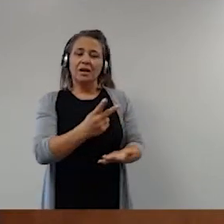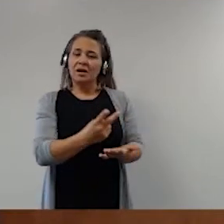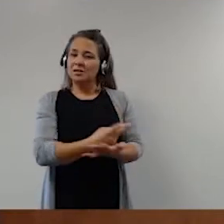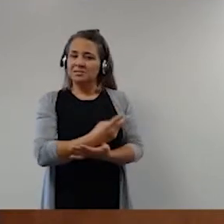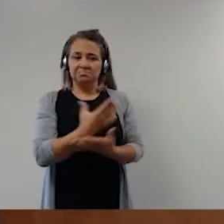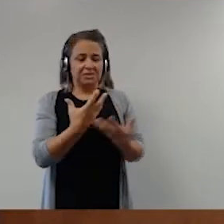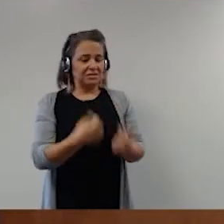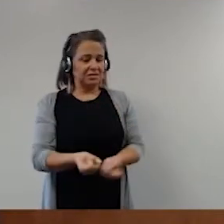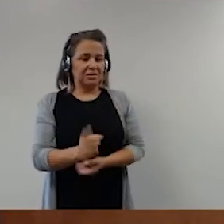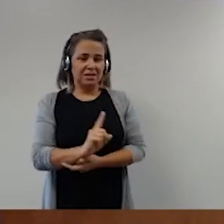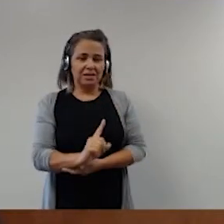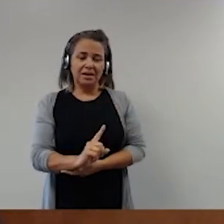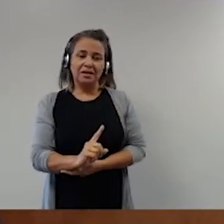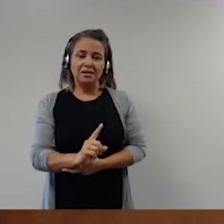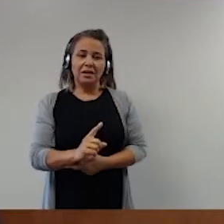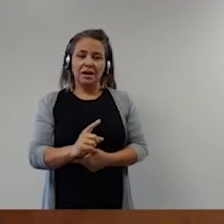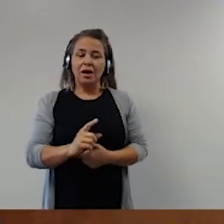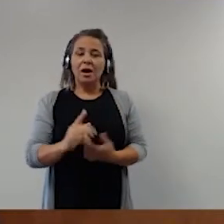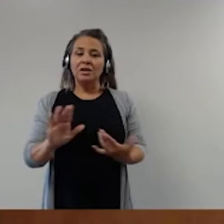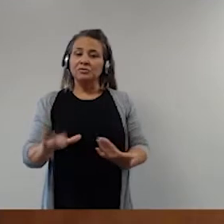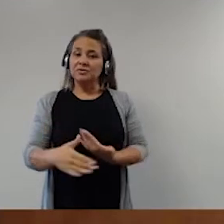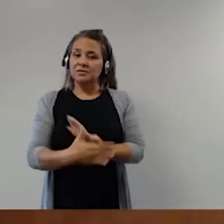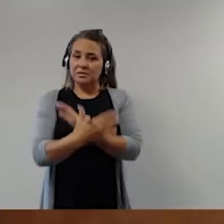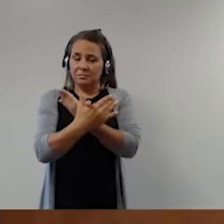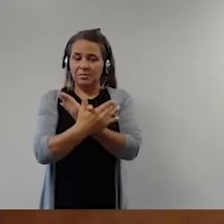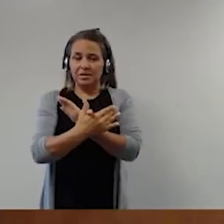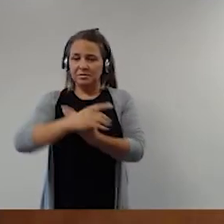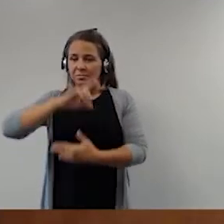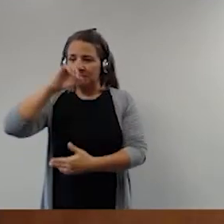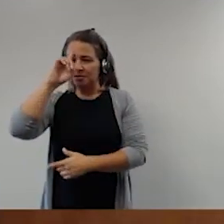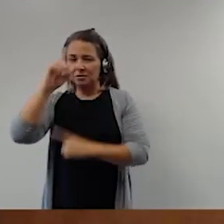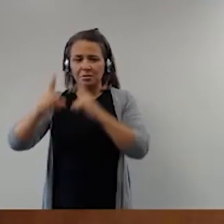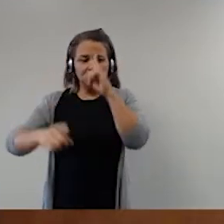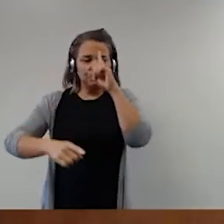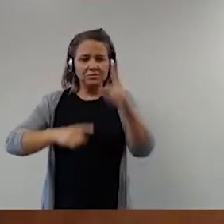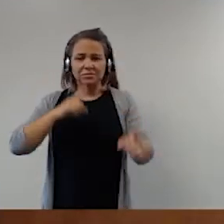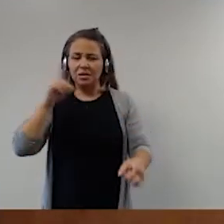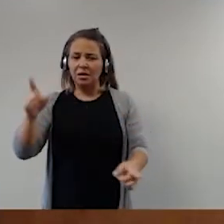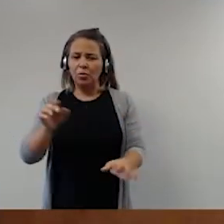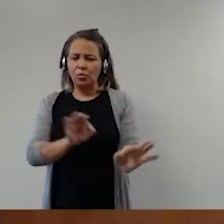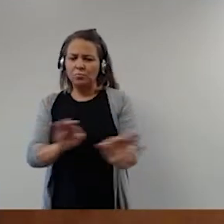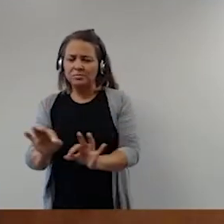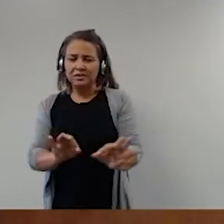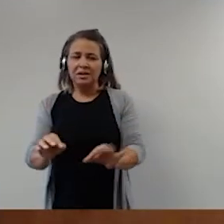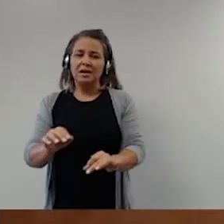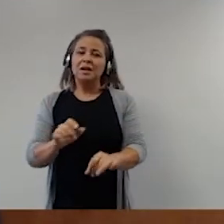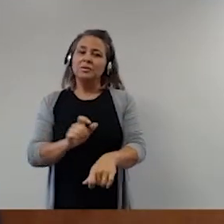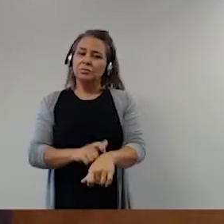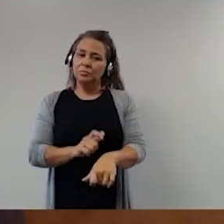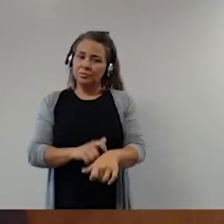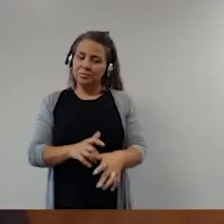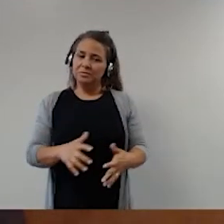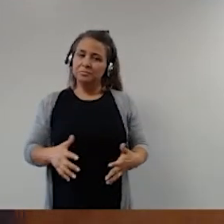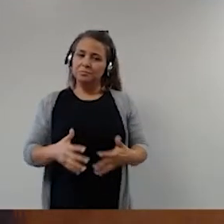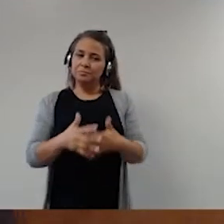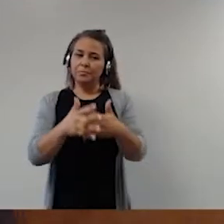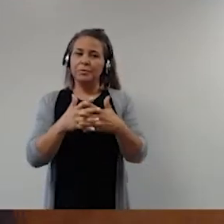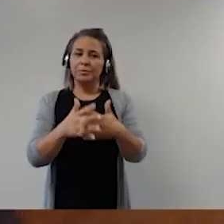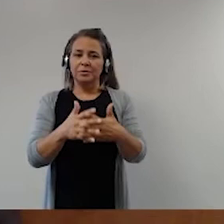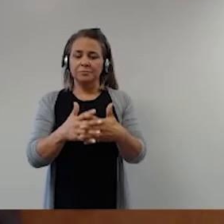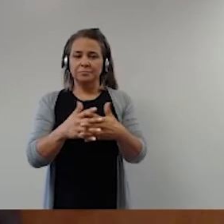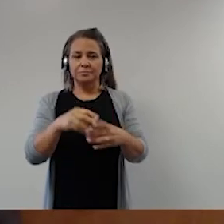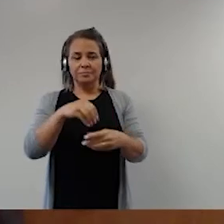a atuação das Forças Armadas como árbitro ou poder moderador mesmo em momentos de grave abalo